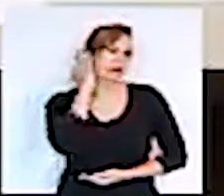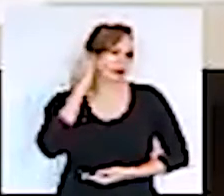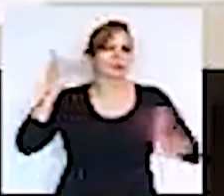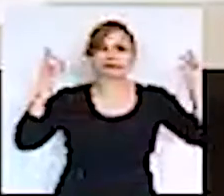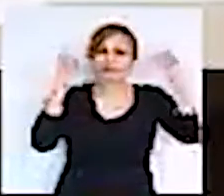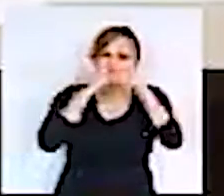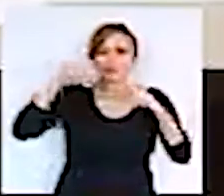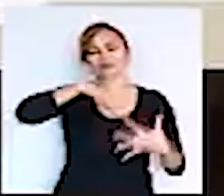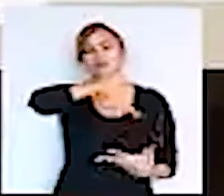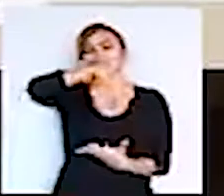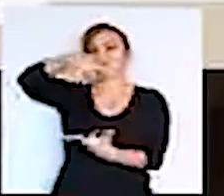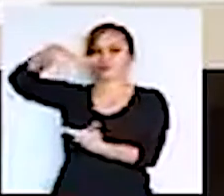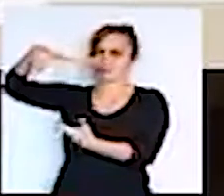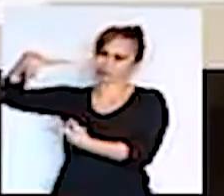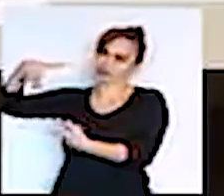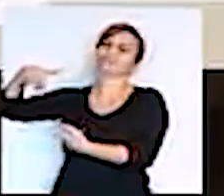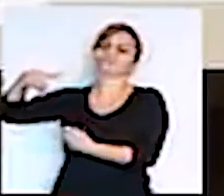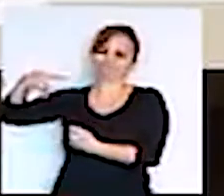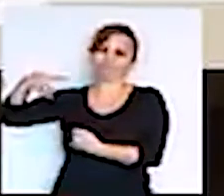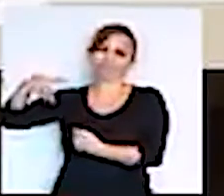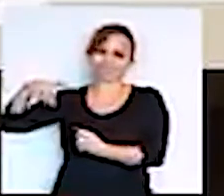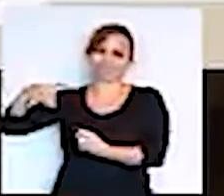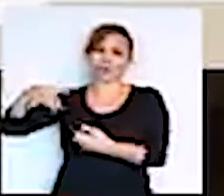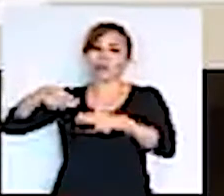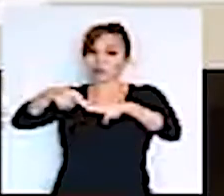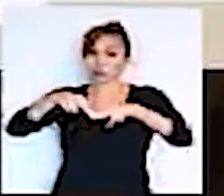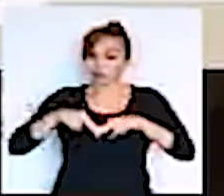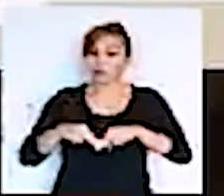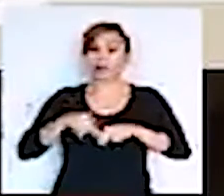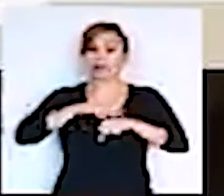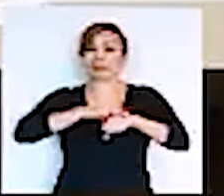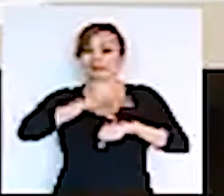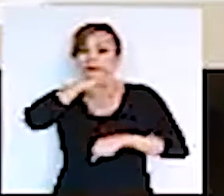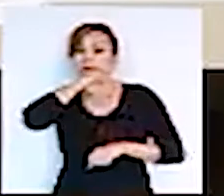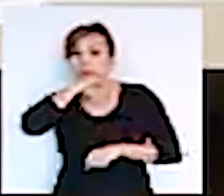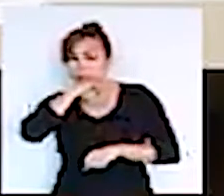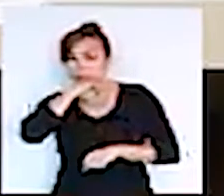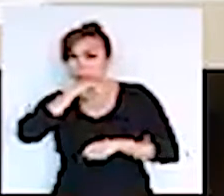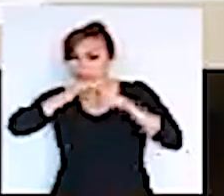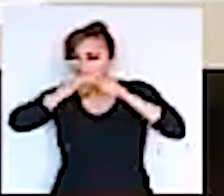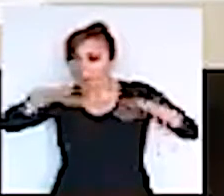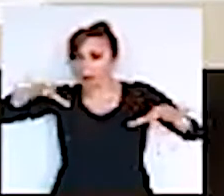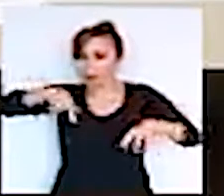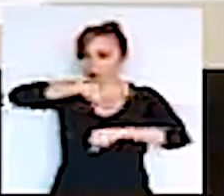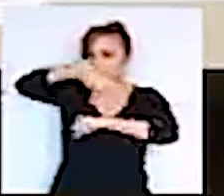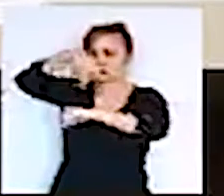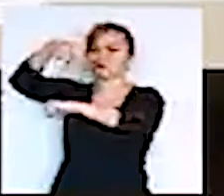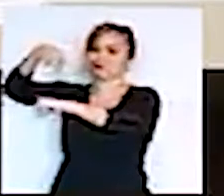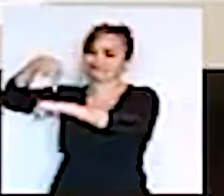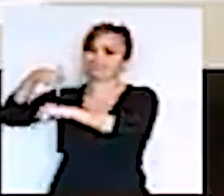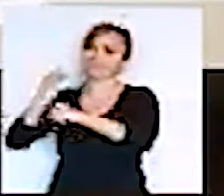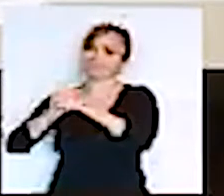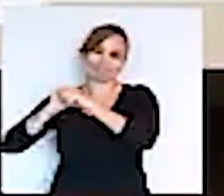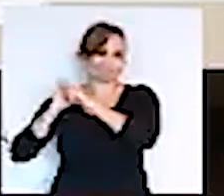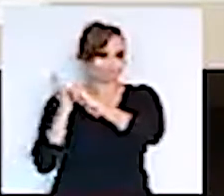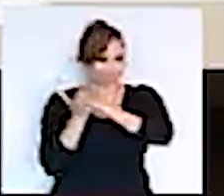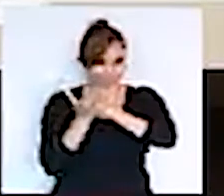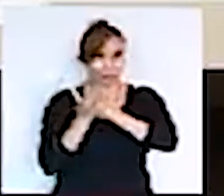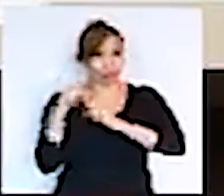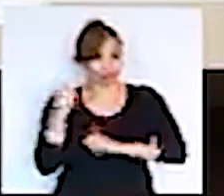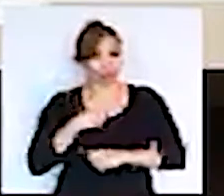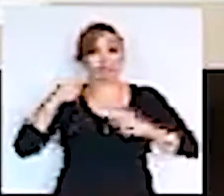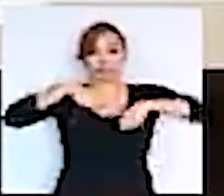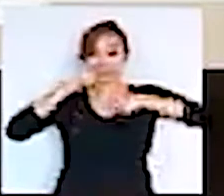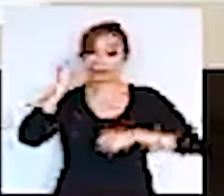A gente sabe a dificuldade que o mundo tem passado em razão dessa doença terrível que está se alastrando por vários países, o coronavírus.